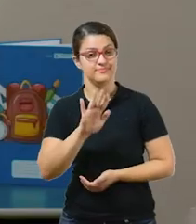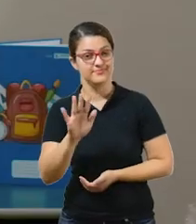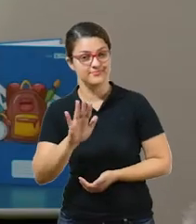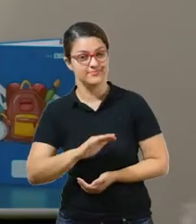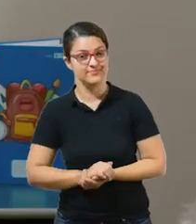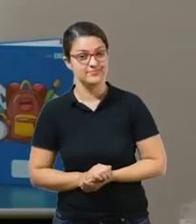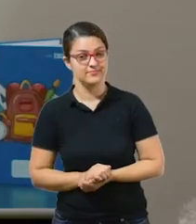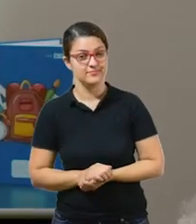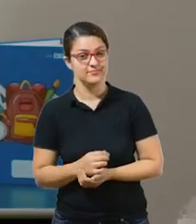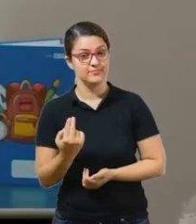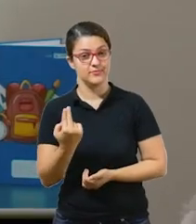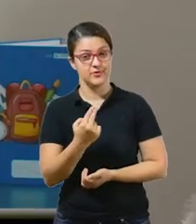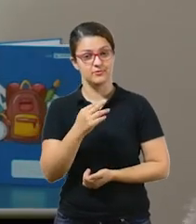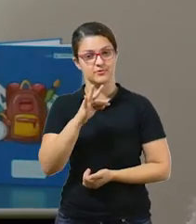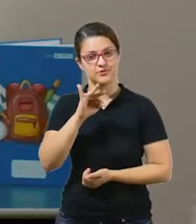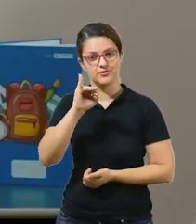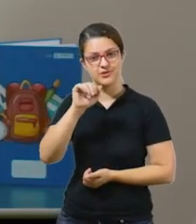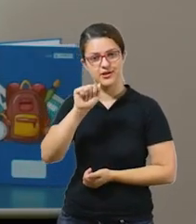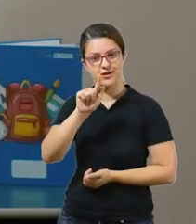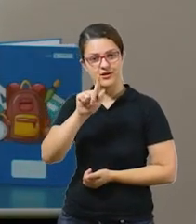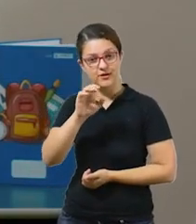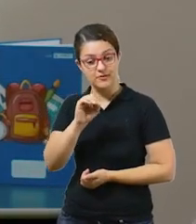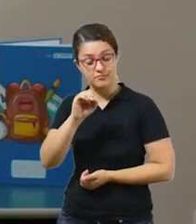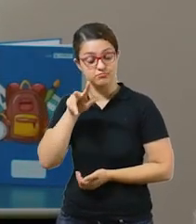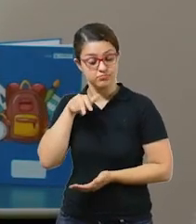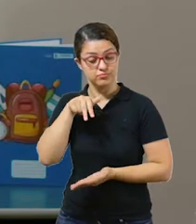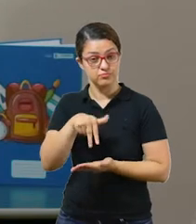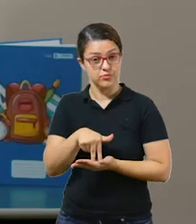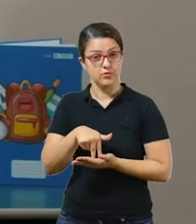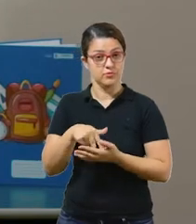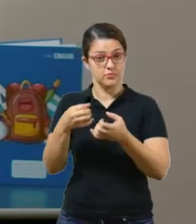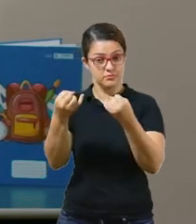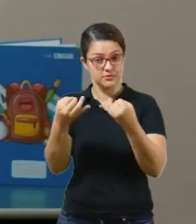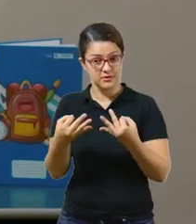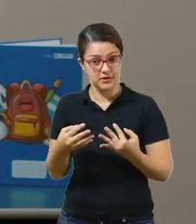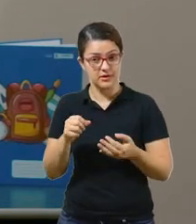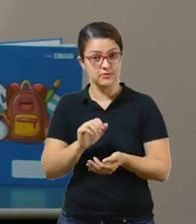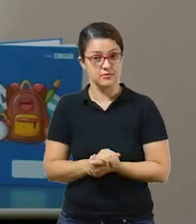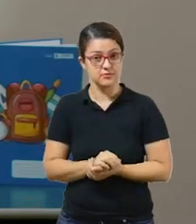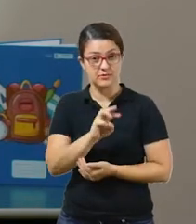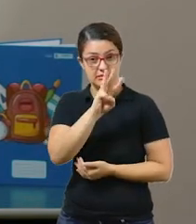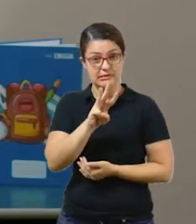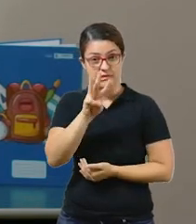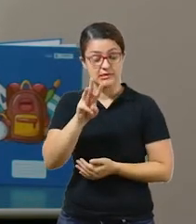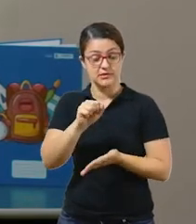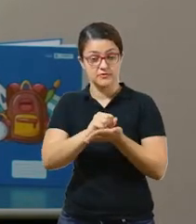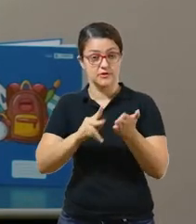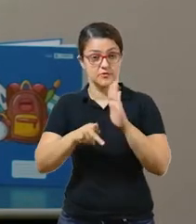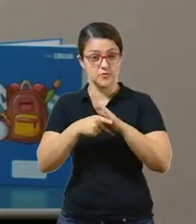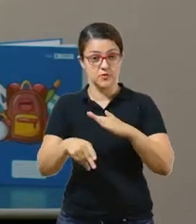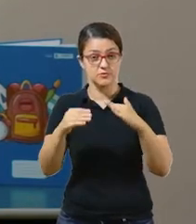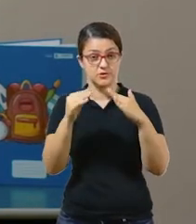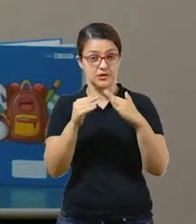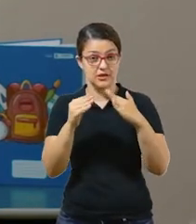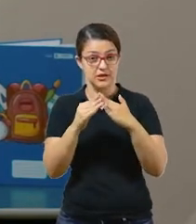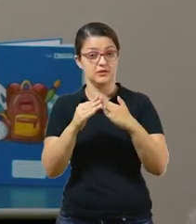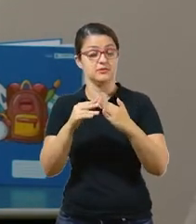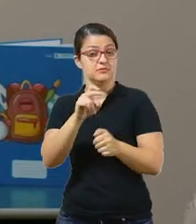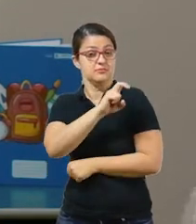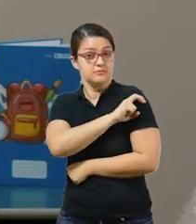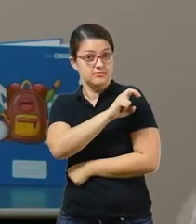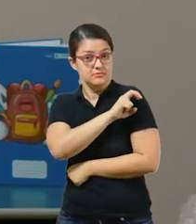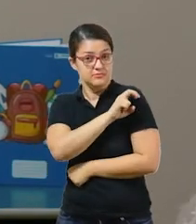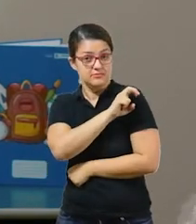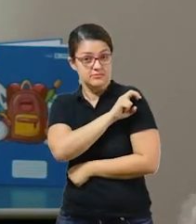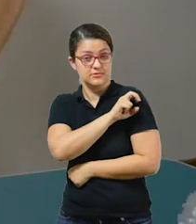Olá pessoal, eu sou o professor Thiago e eu estou aqui para falar com vocês hoje sobre o link lição de casa e as atividades do quinto ano